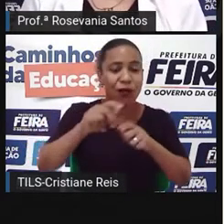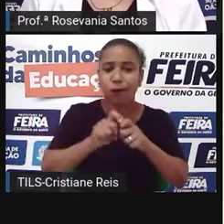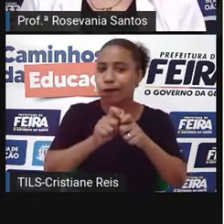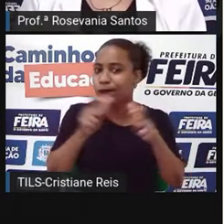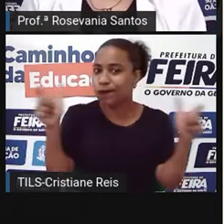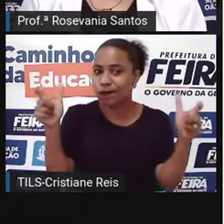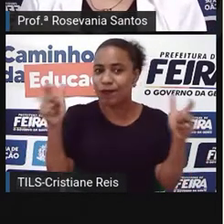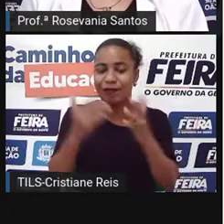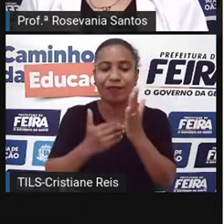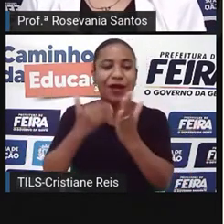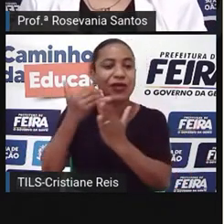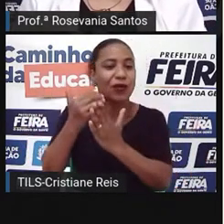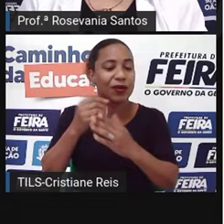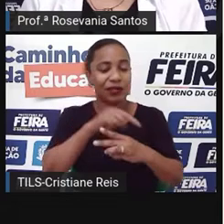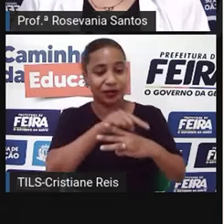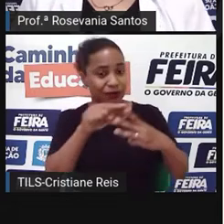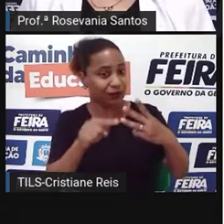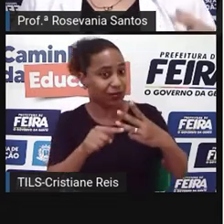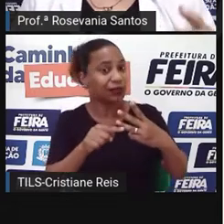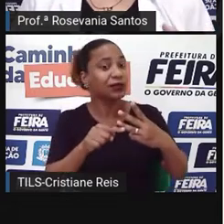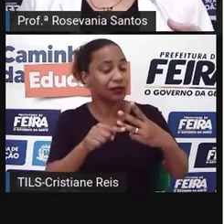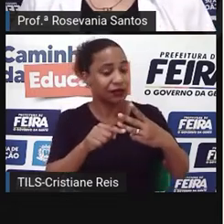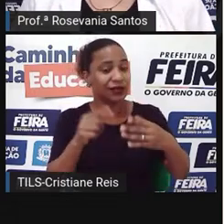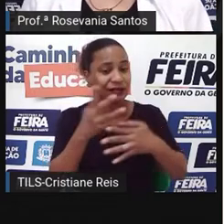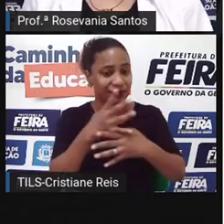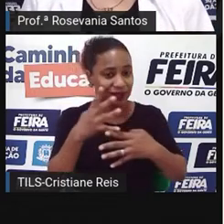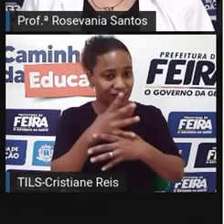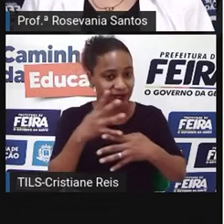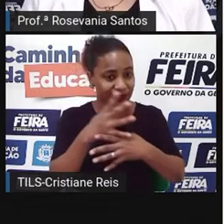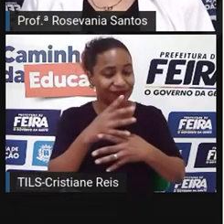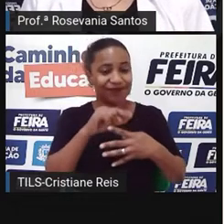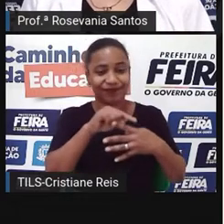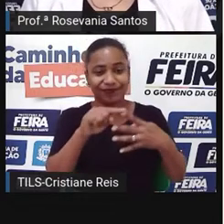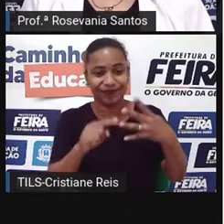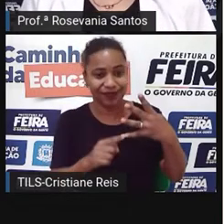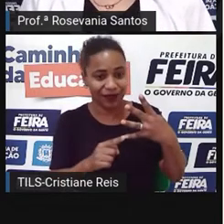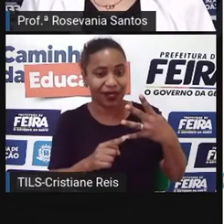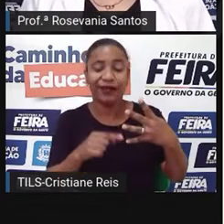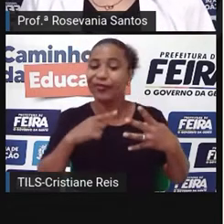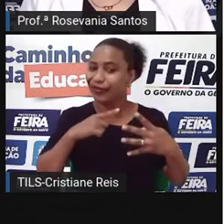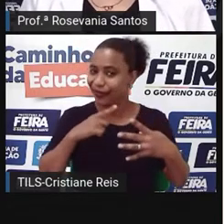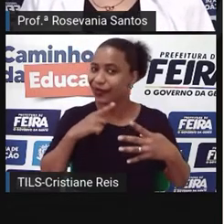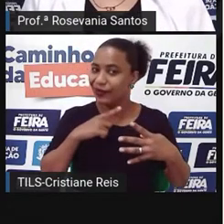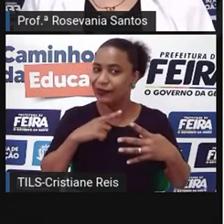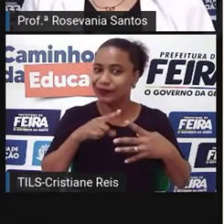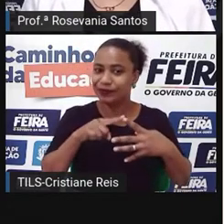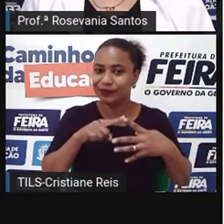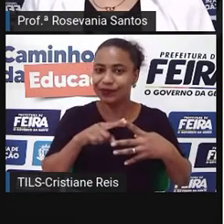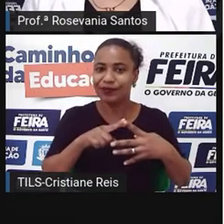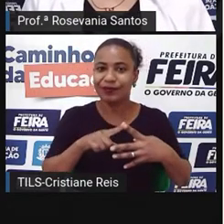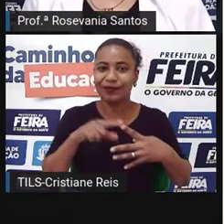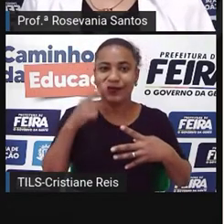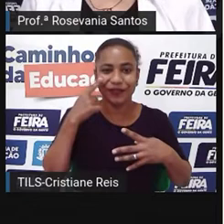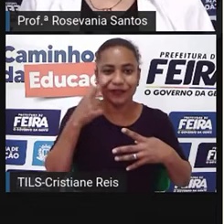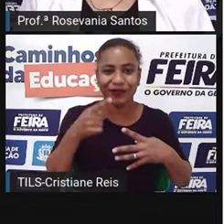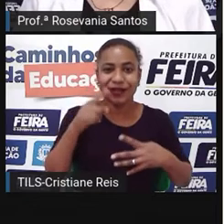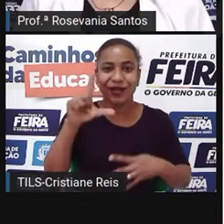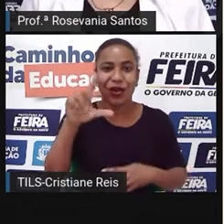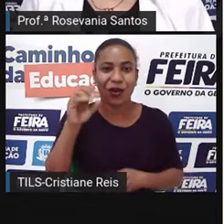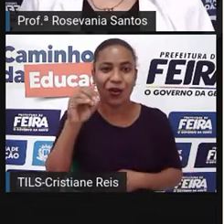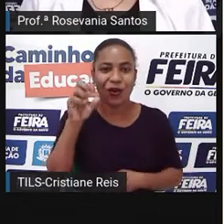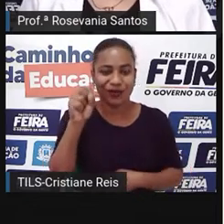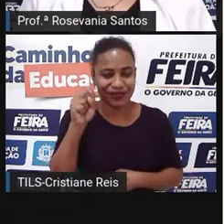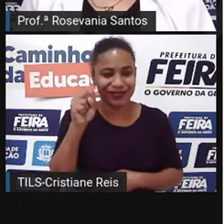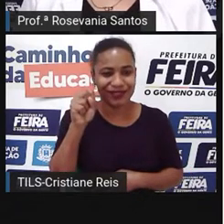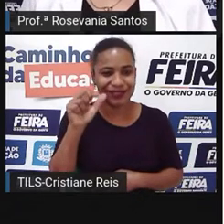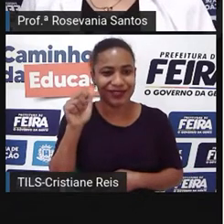Los Angeles, Chicago e Dallas. Só para a gente entender, Los Angeles, né, tem aquela característica, assim,